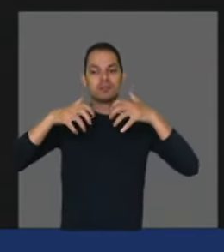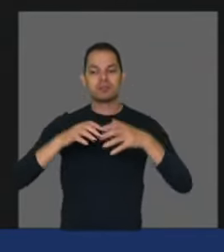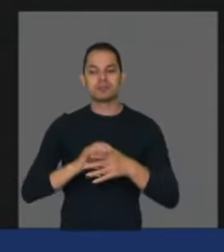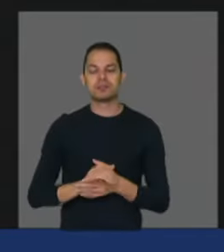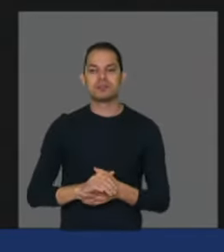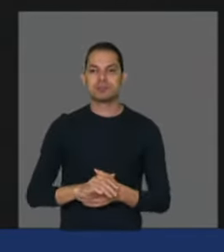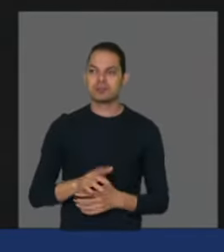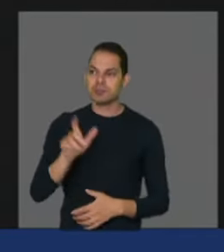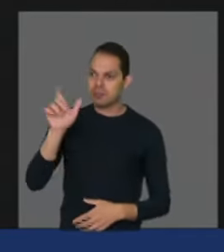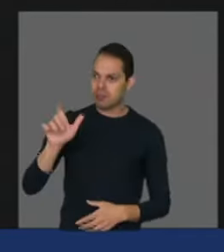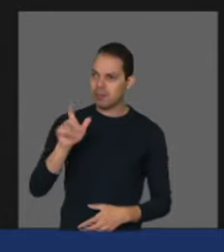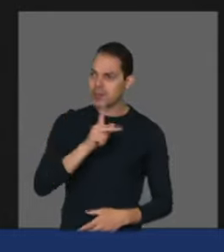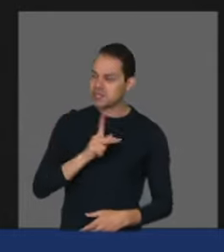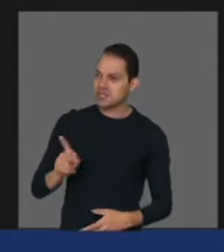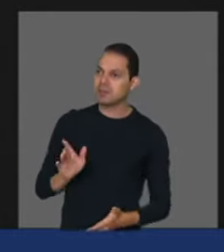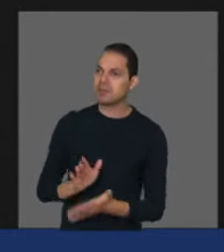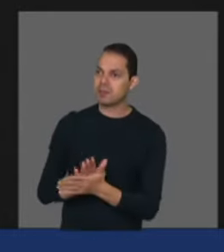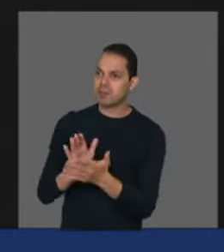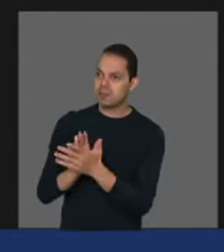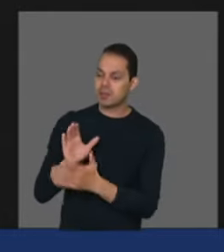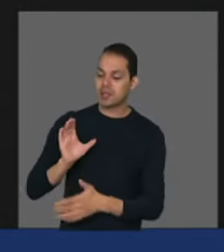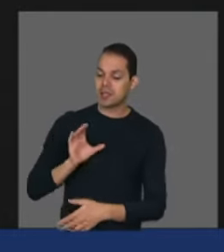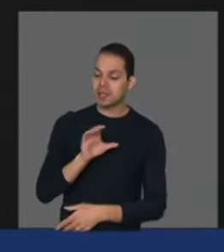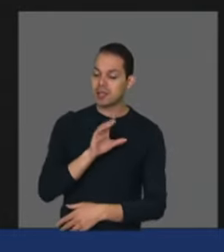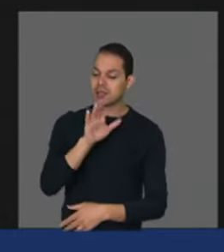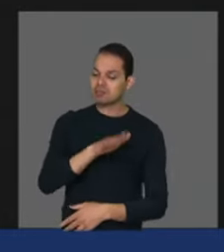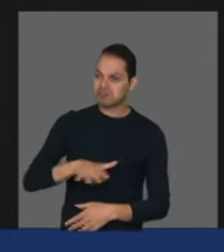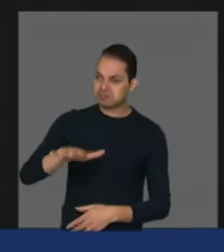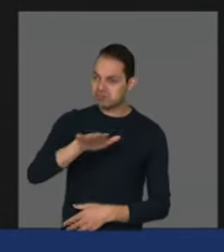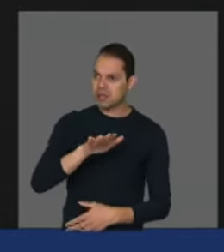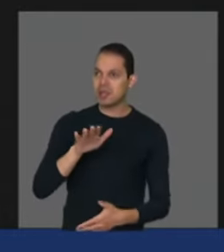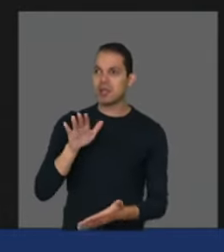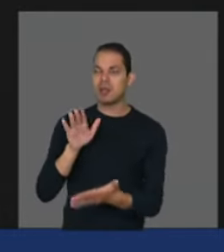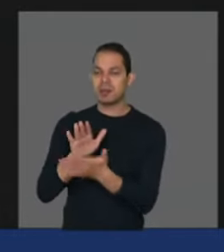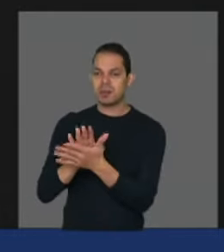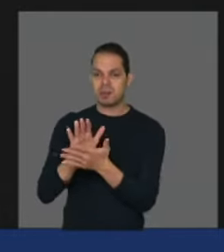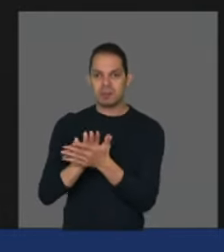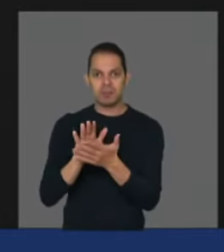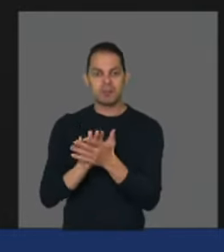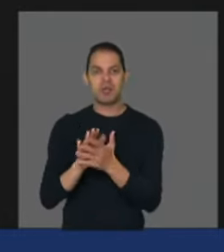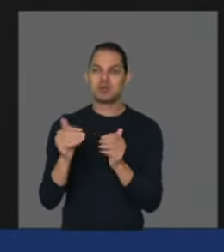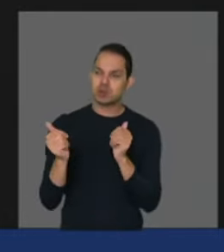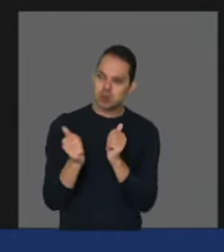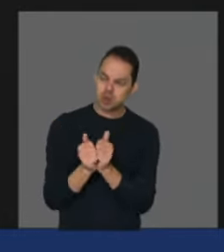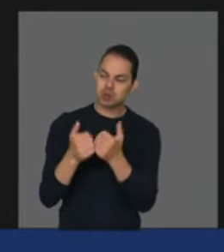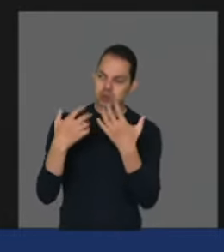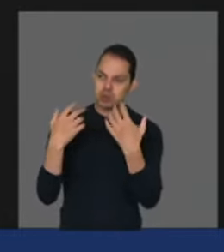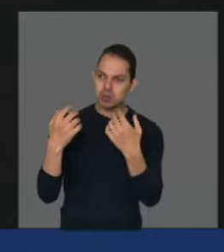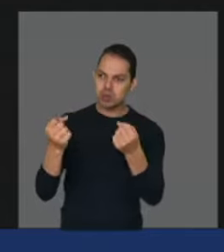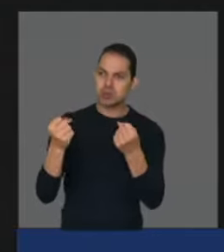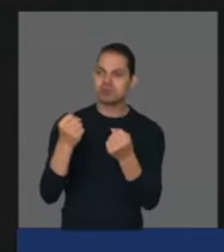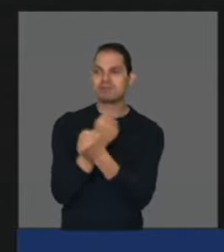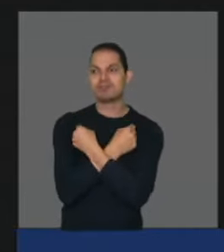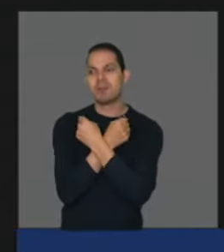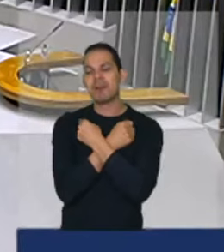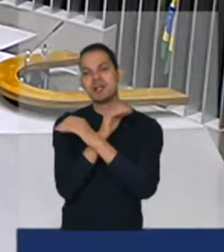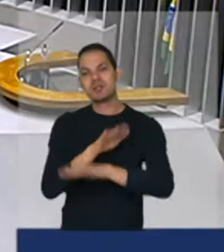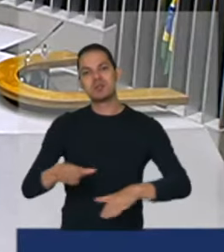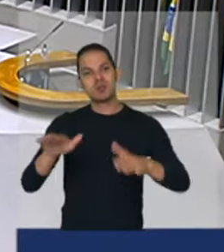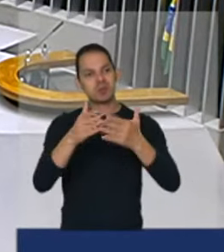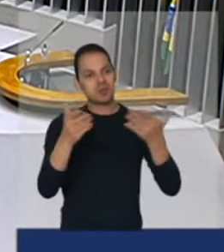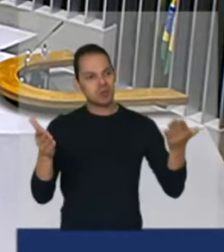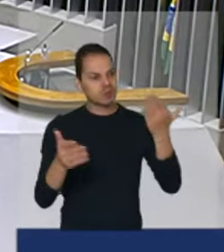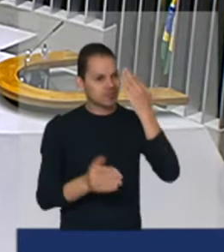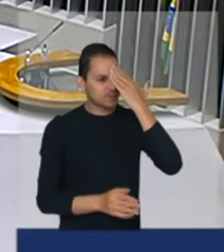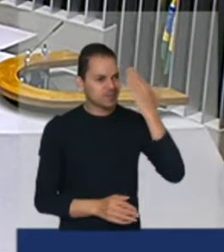por essa comissão geral parabéns vale a pena e estamos juntos Heitor um grande abraço a todos muito obrigado deputado Celso